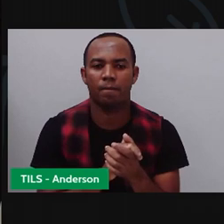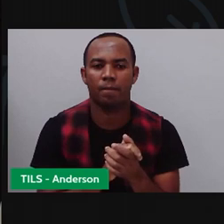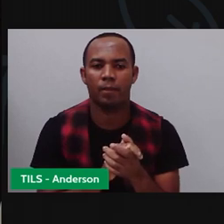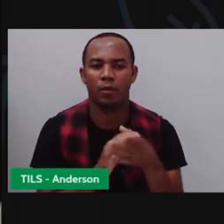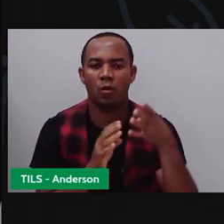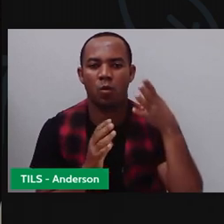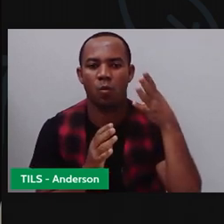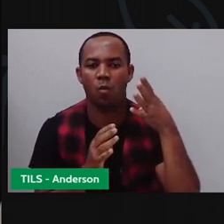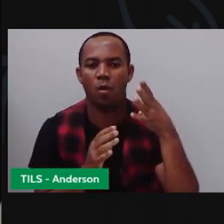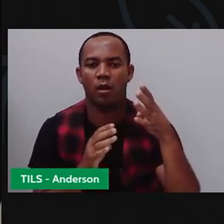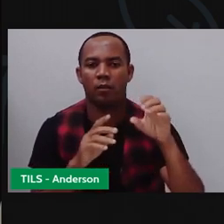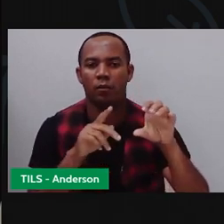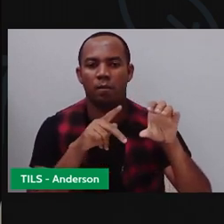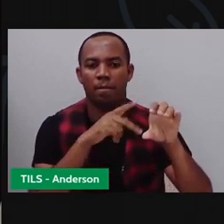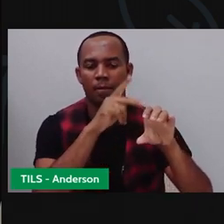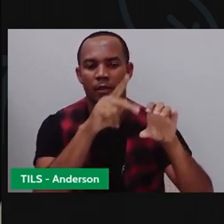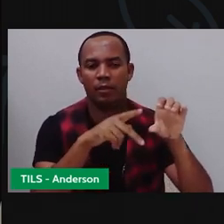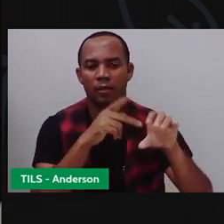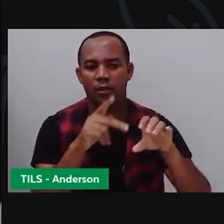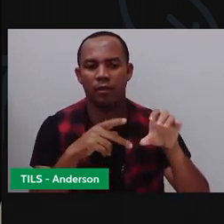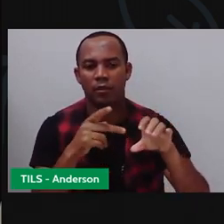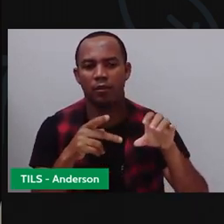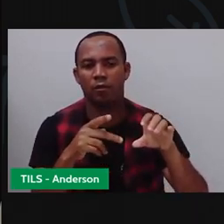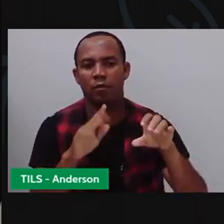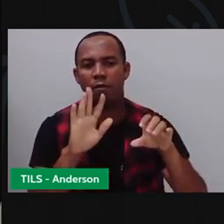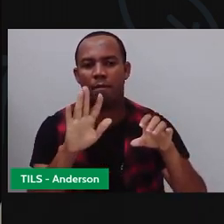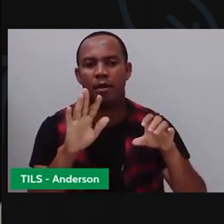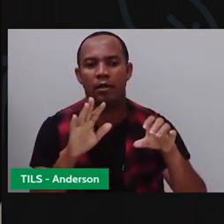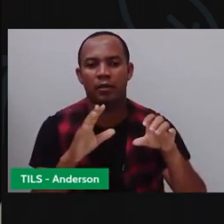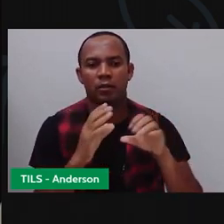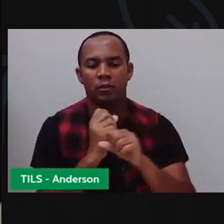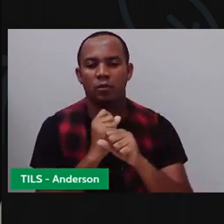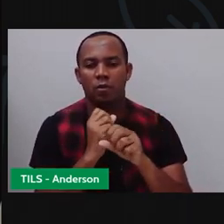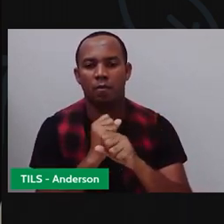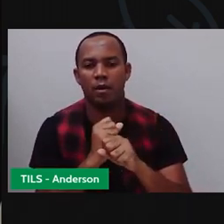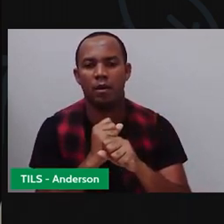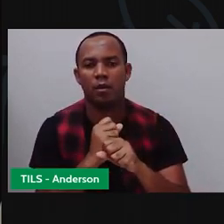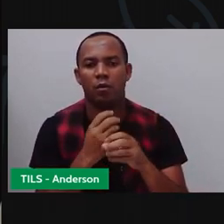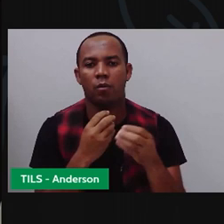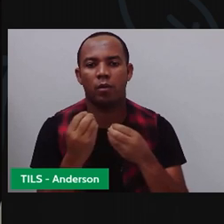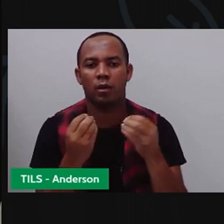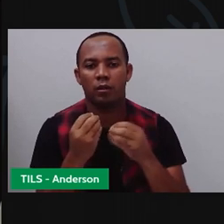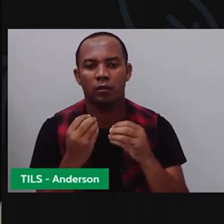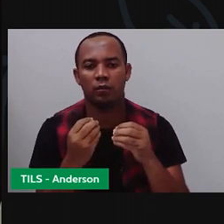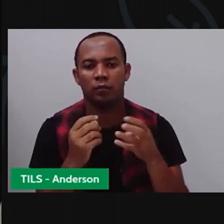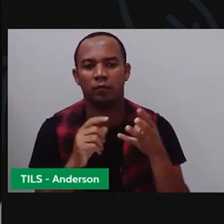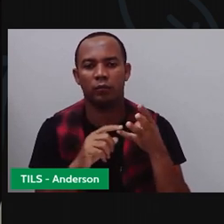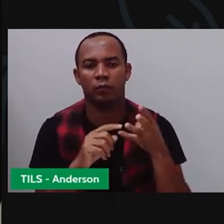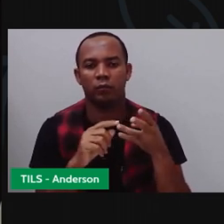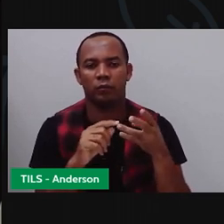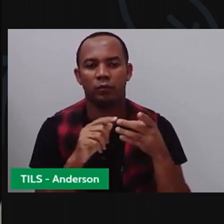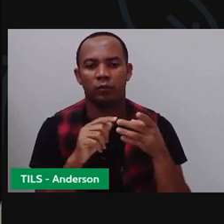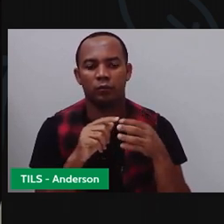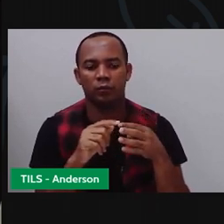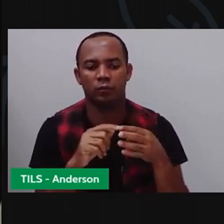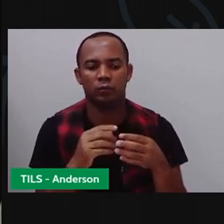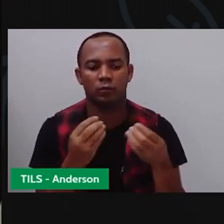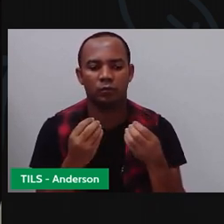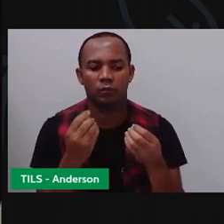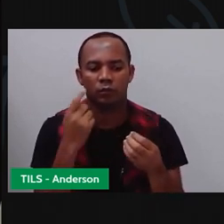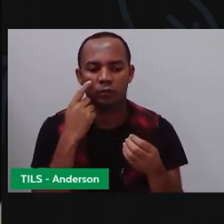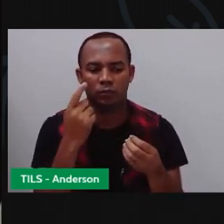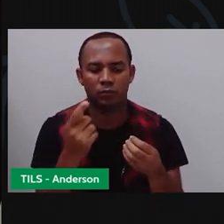Quatro pneus vezes... Quantas vezes apareceu aqui? Quantas vezes os quatro pneus apareceram? Ó, um, dois, três,